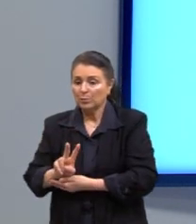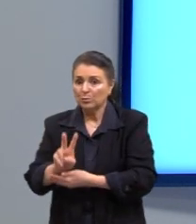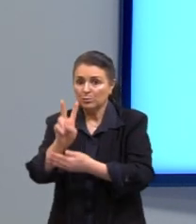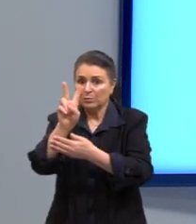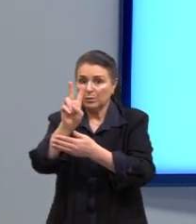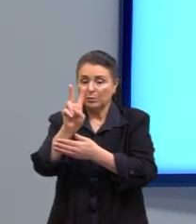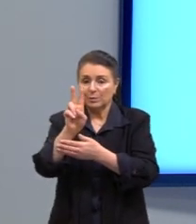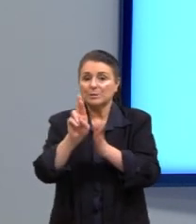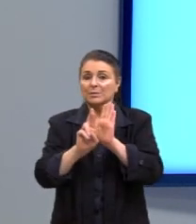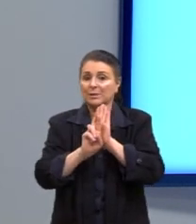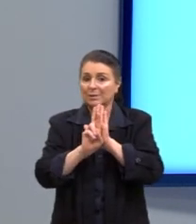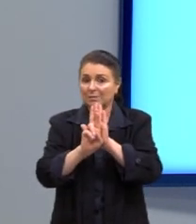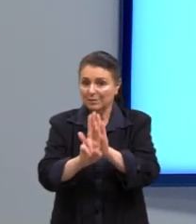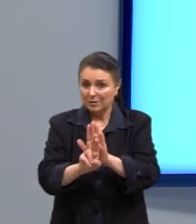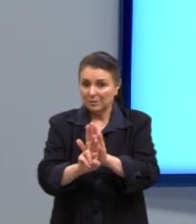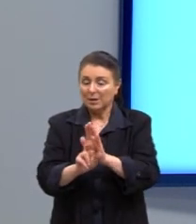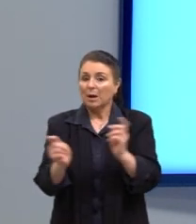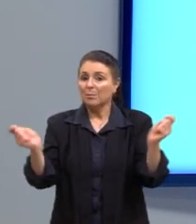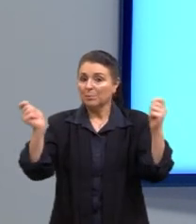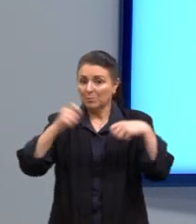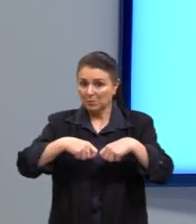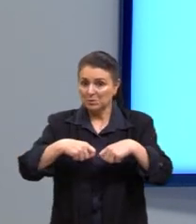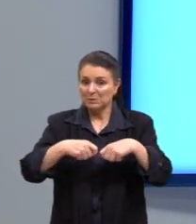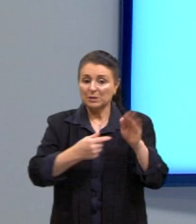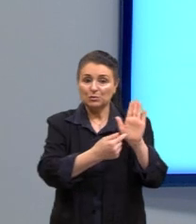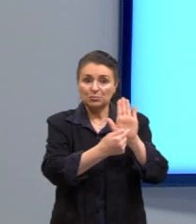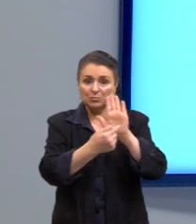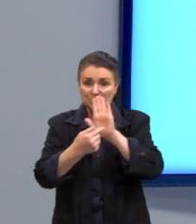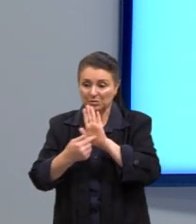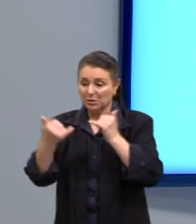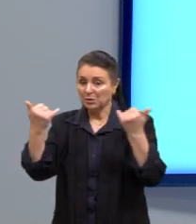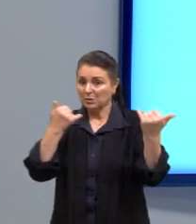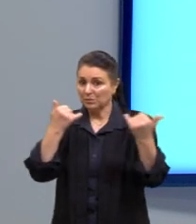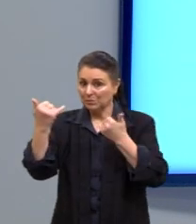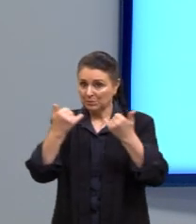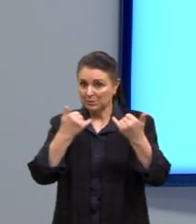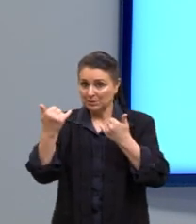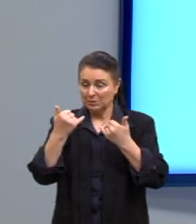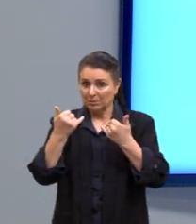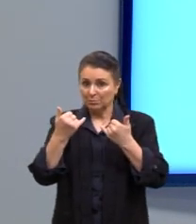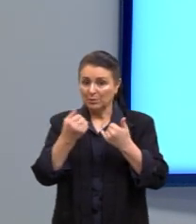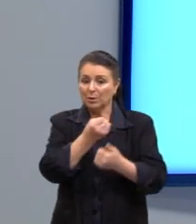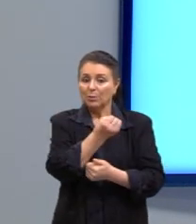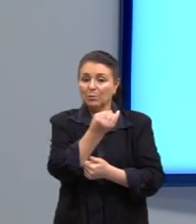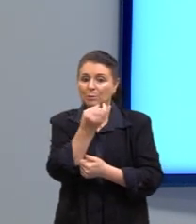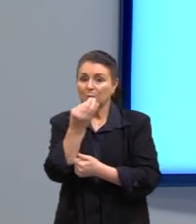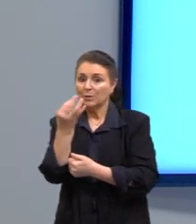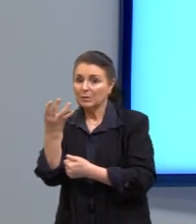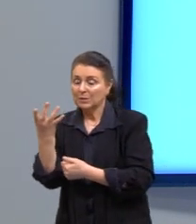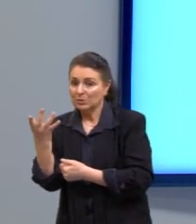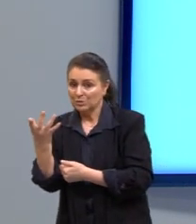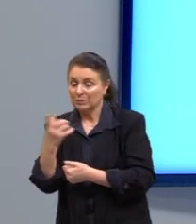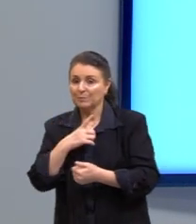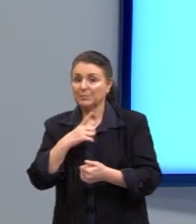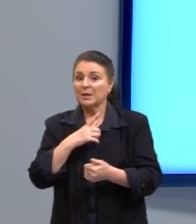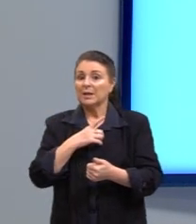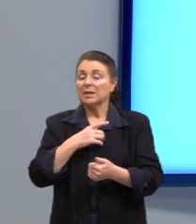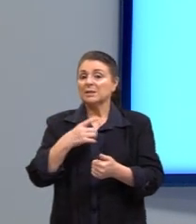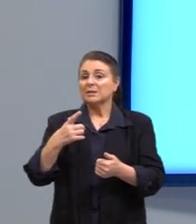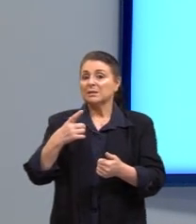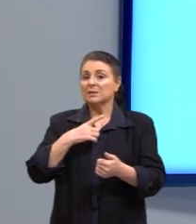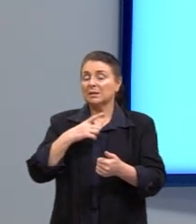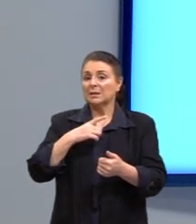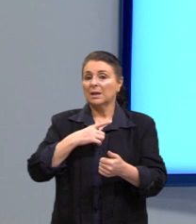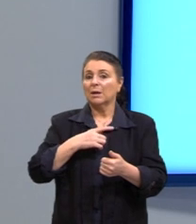refere-se à possibilidade de determinadas informações quantitativas se concentrarem em um